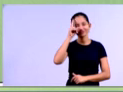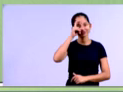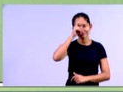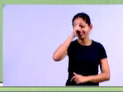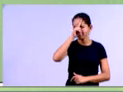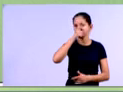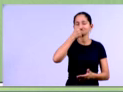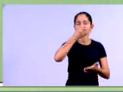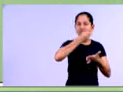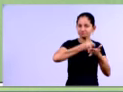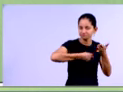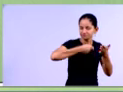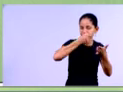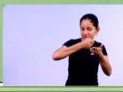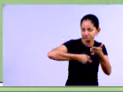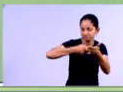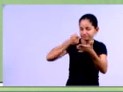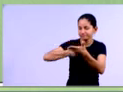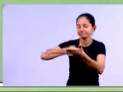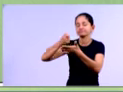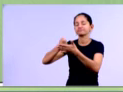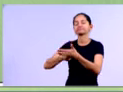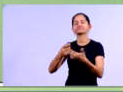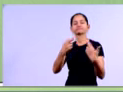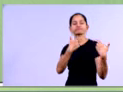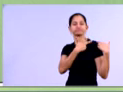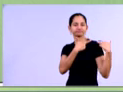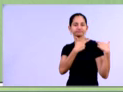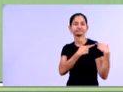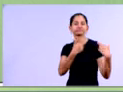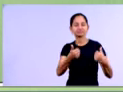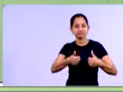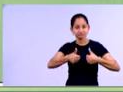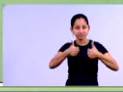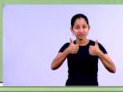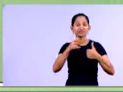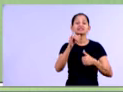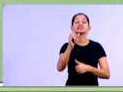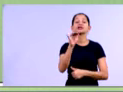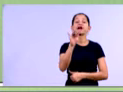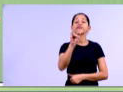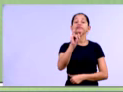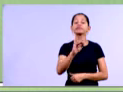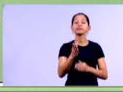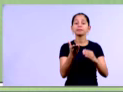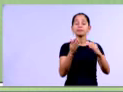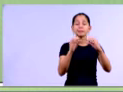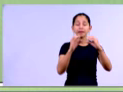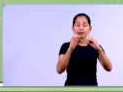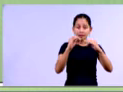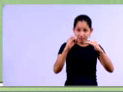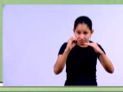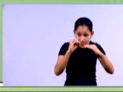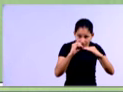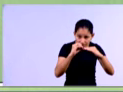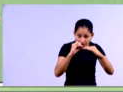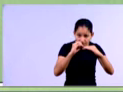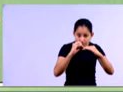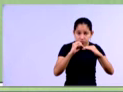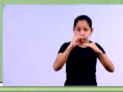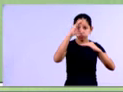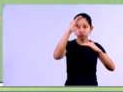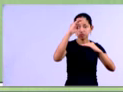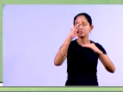com capacidade de honrar suas obrigações se o FI for acima de 0, que é o caso da nossa empresa,